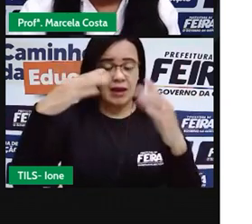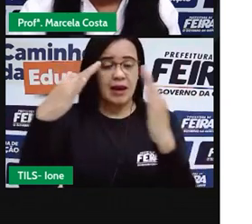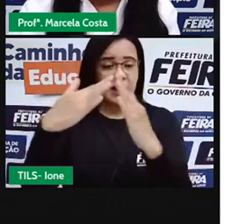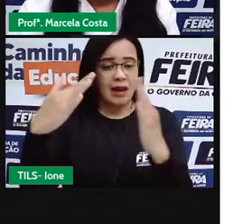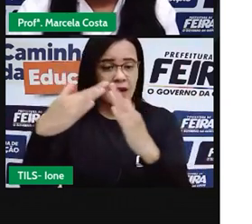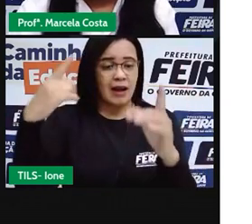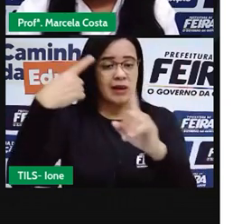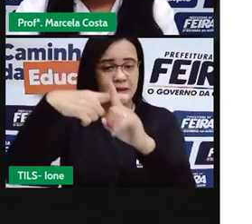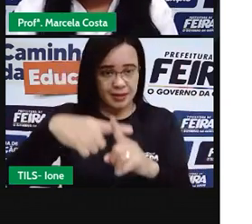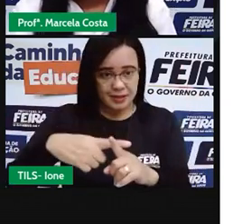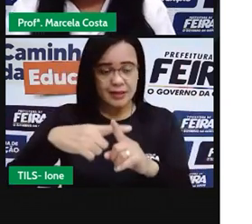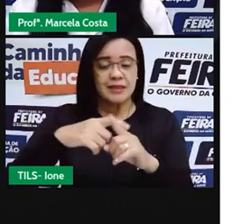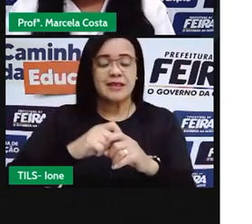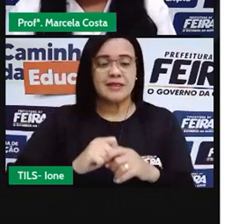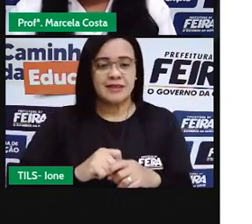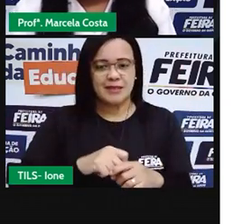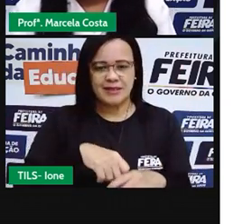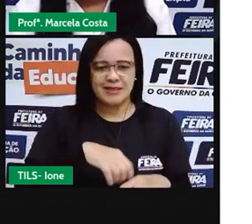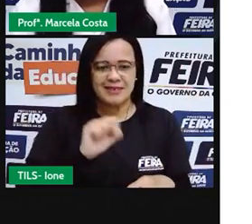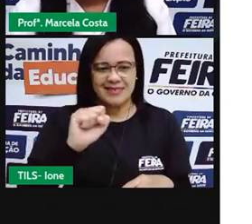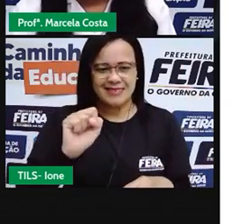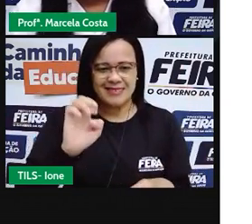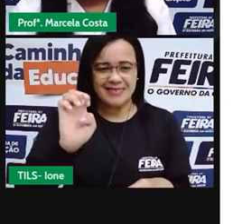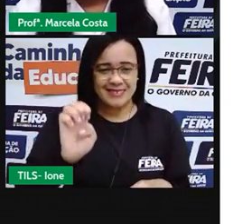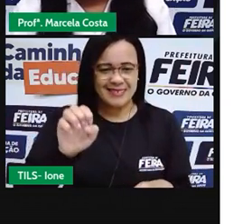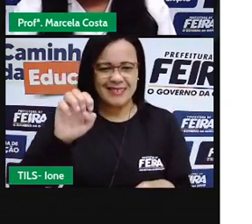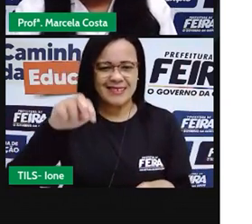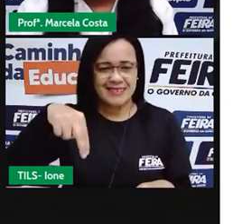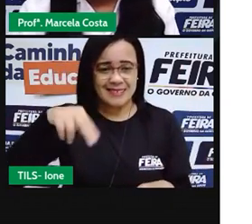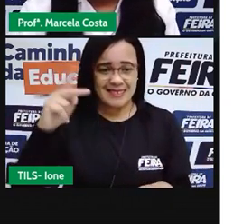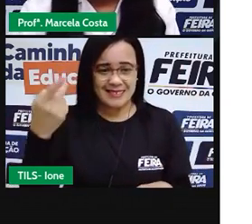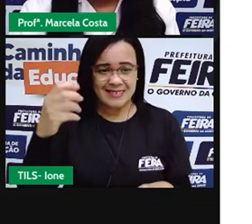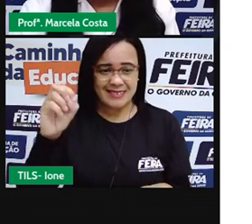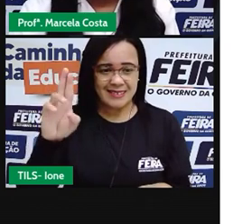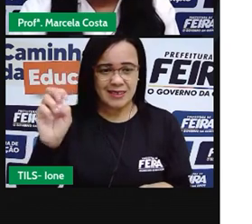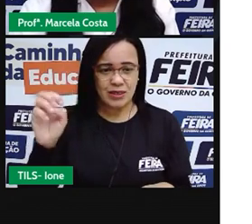estruturas arquitetônicas parecidas.